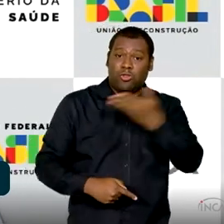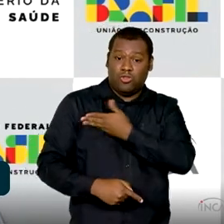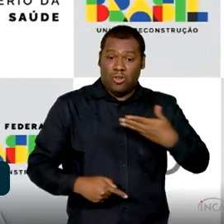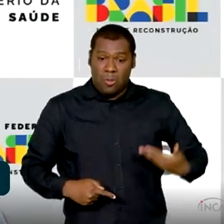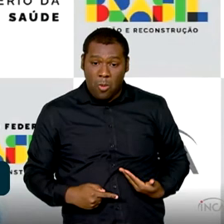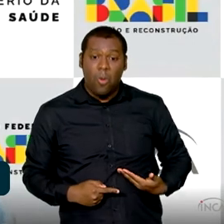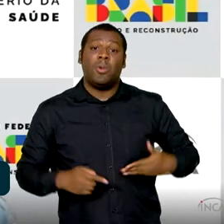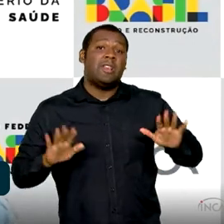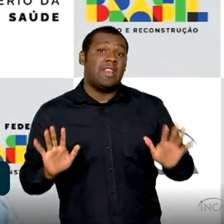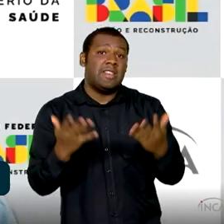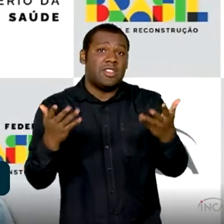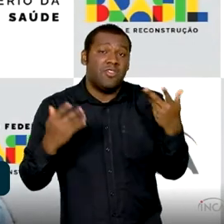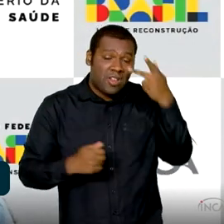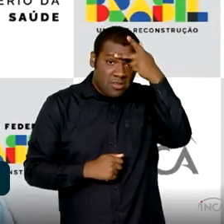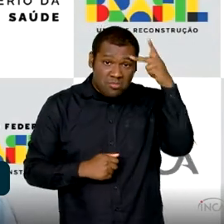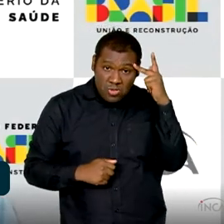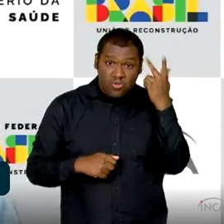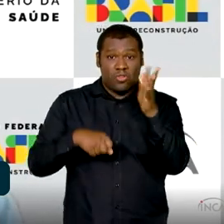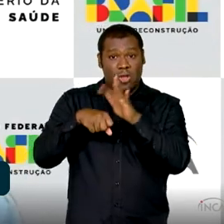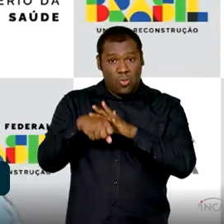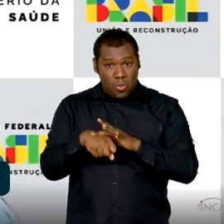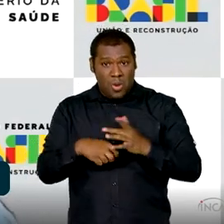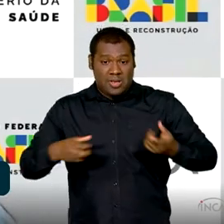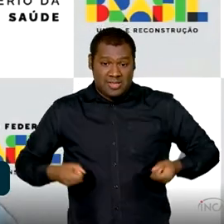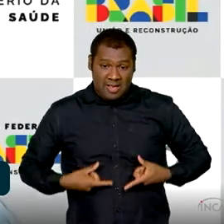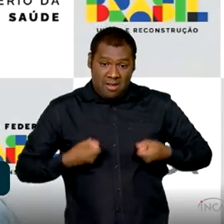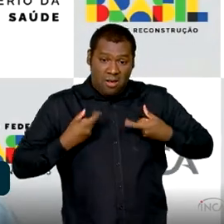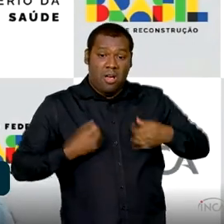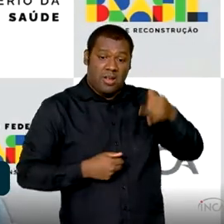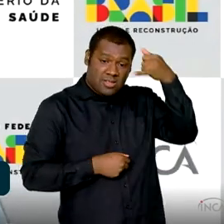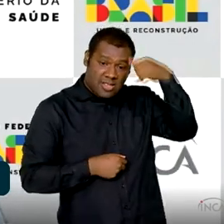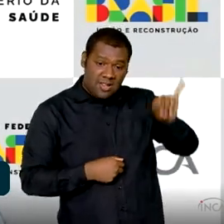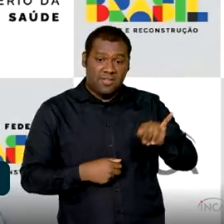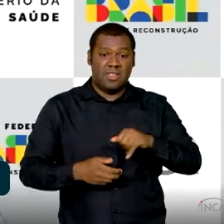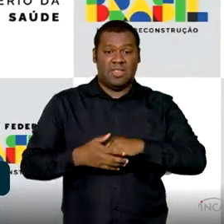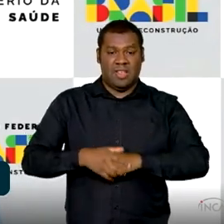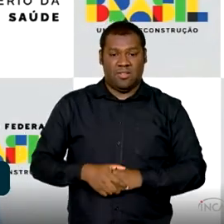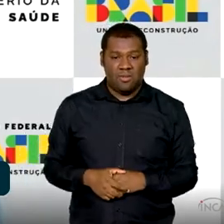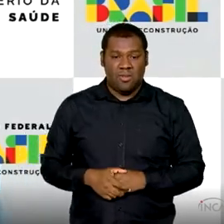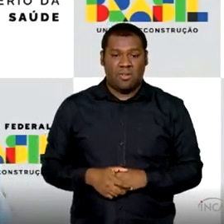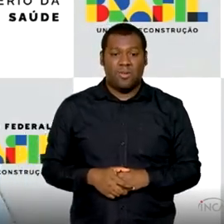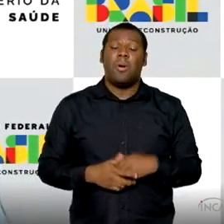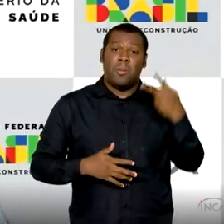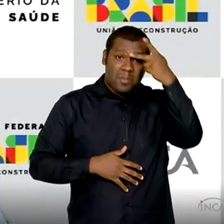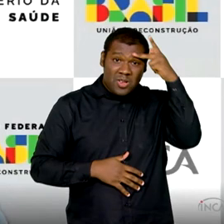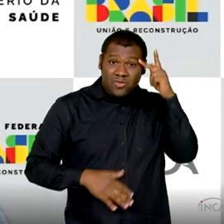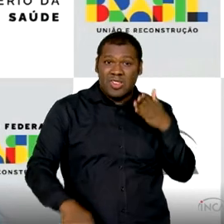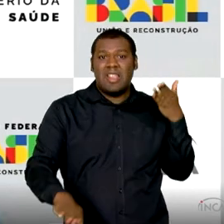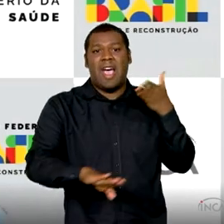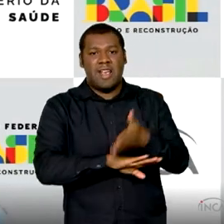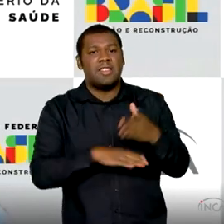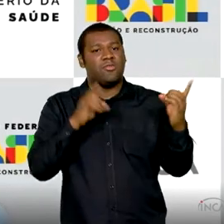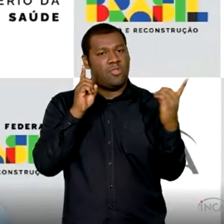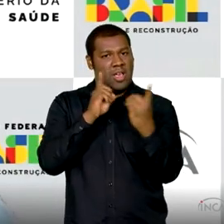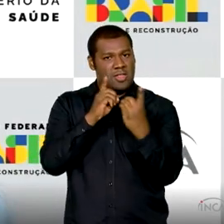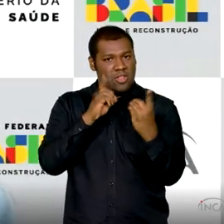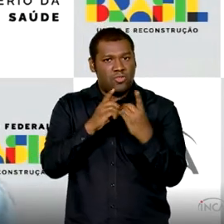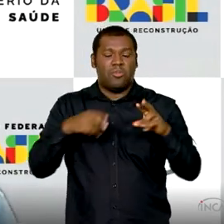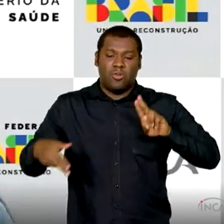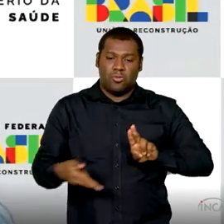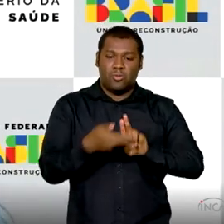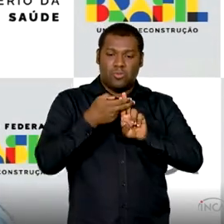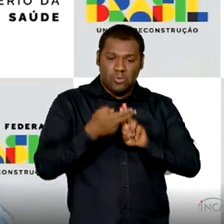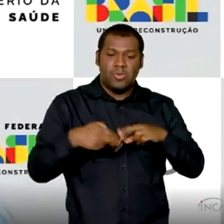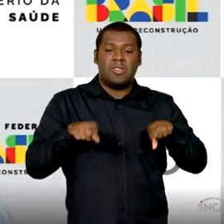efetivamente, hoje, permitam a diminuição da iniquidade, o aumento do acesso, a possibilidade da prevenção,